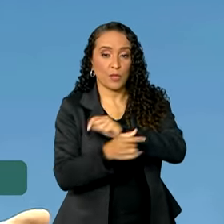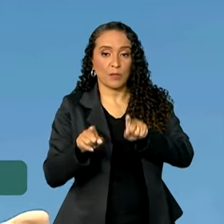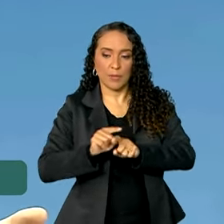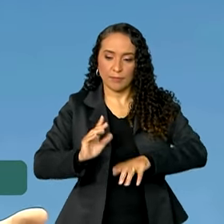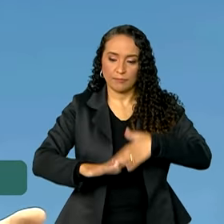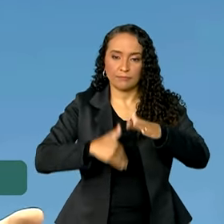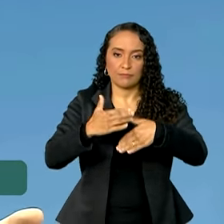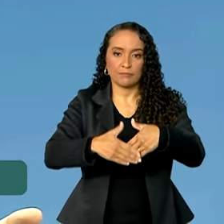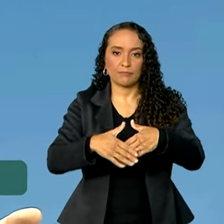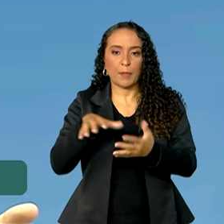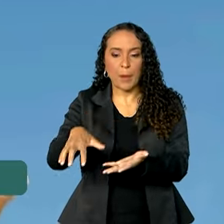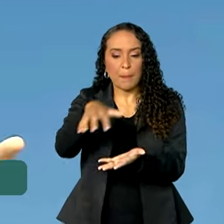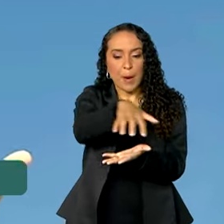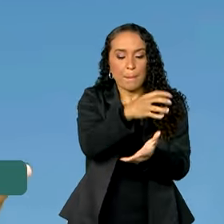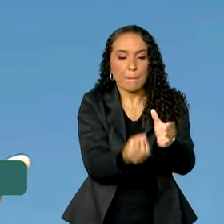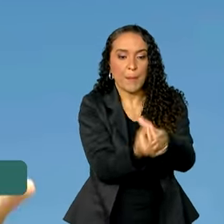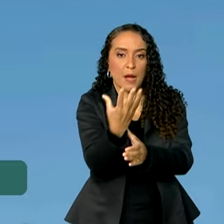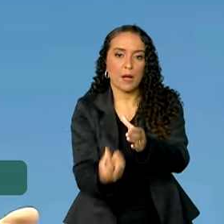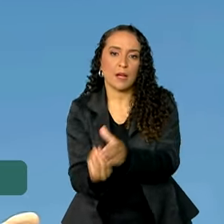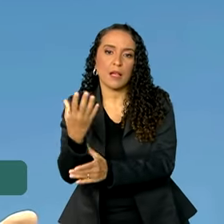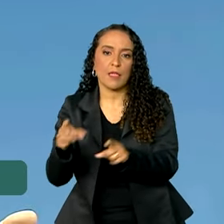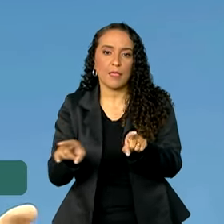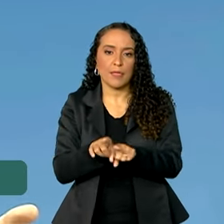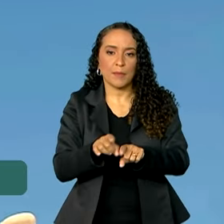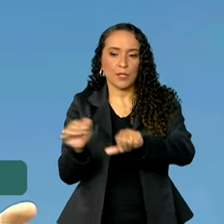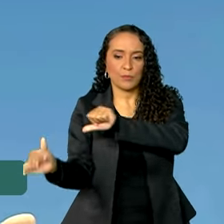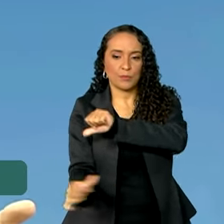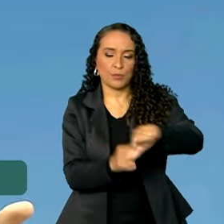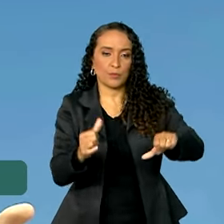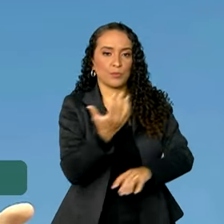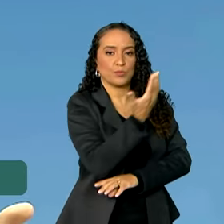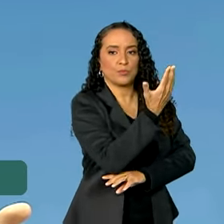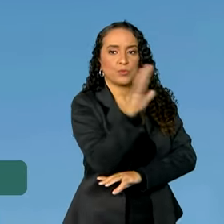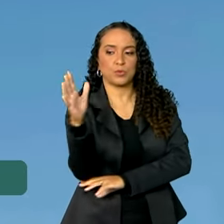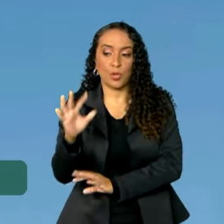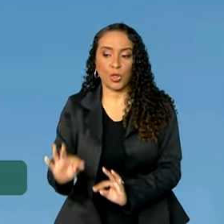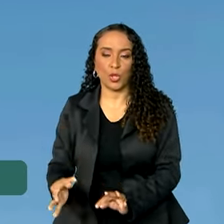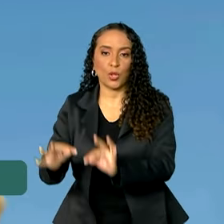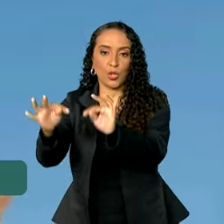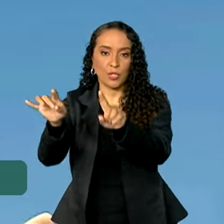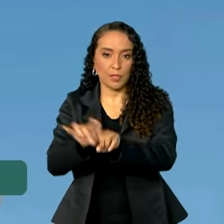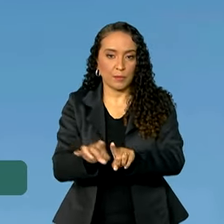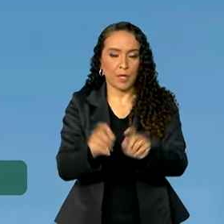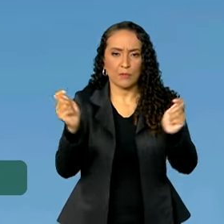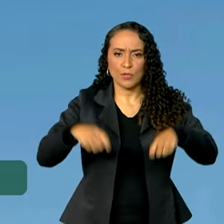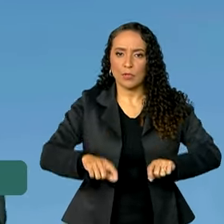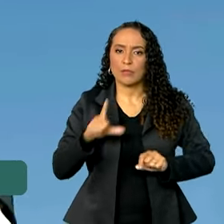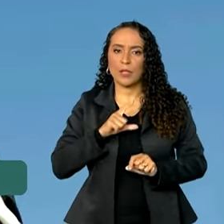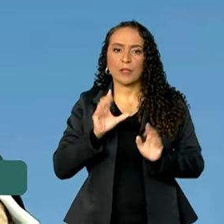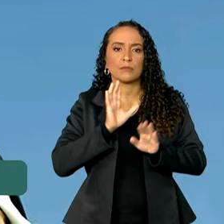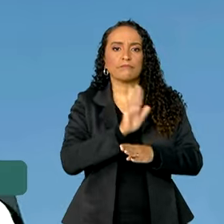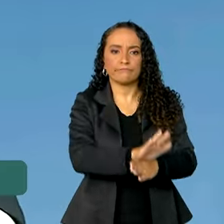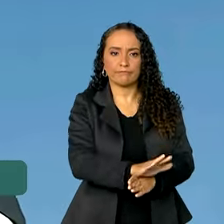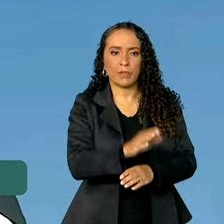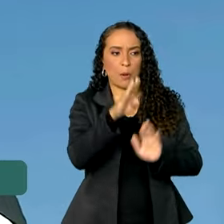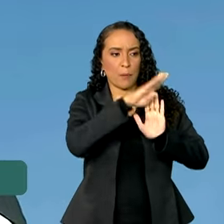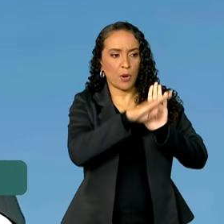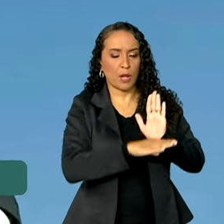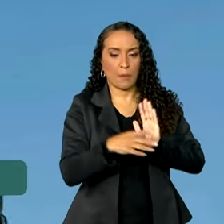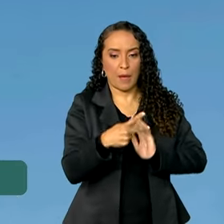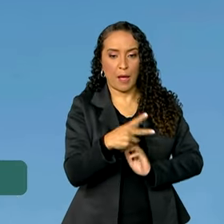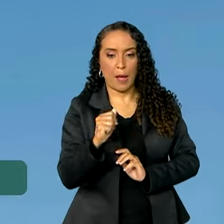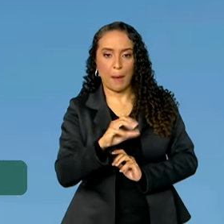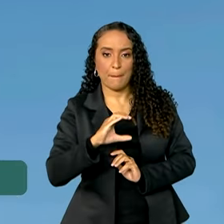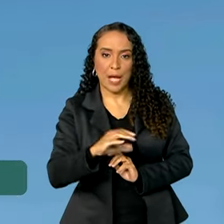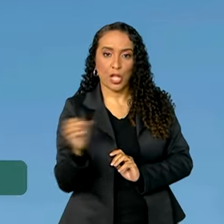desenvolvimento de cadeias produtivas, transformação ecológica e tecnologia, que poderia beneficiar os programas Novo PAC,